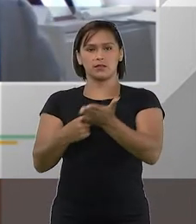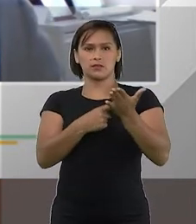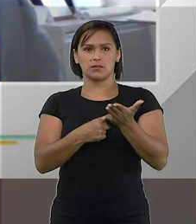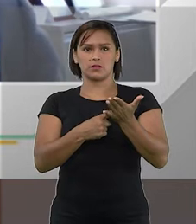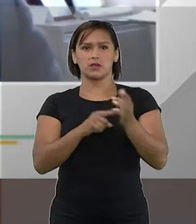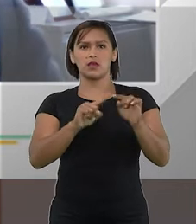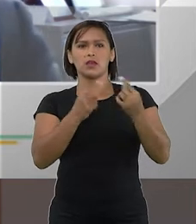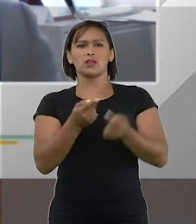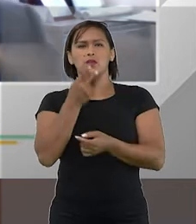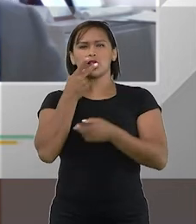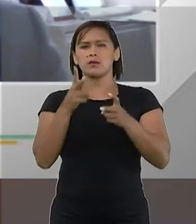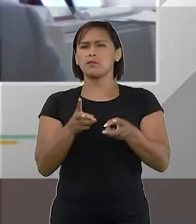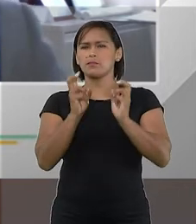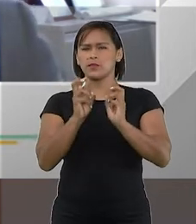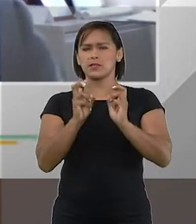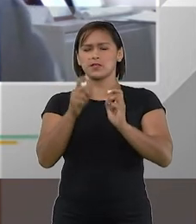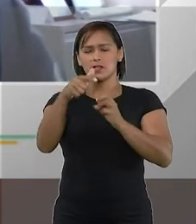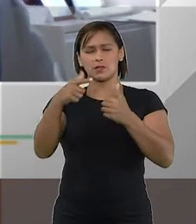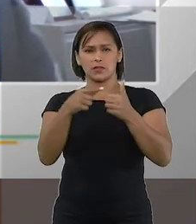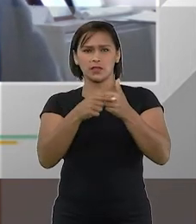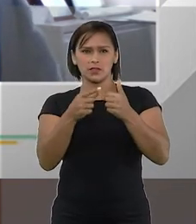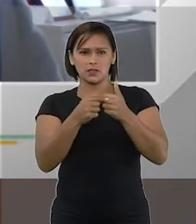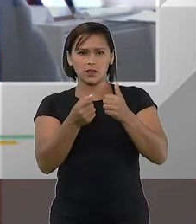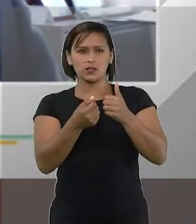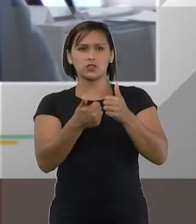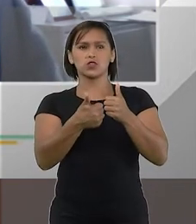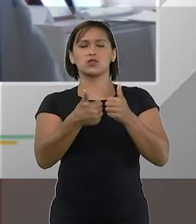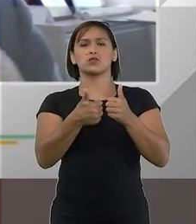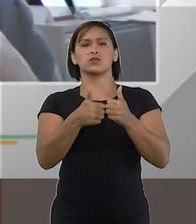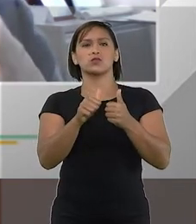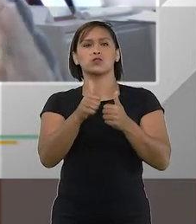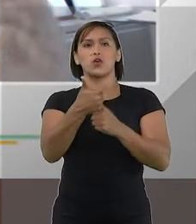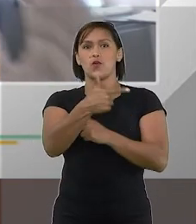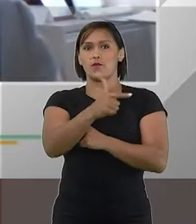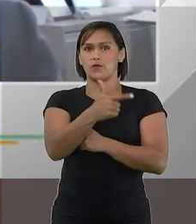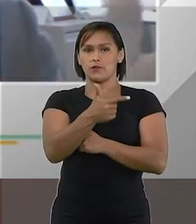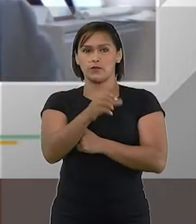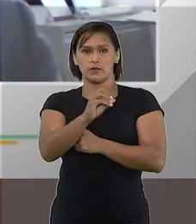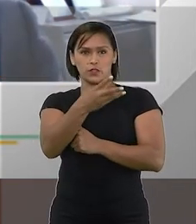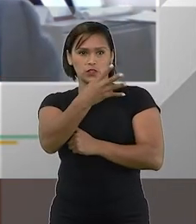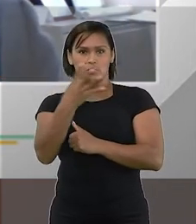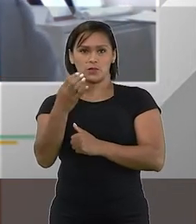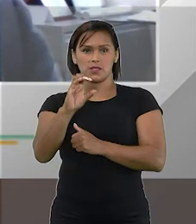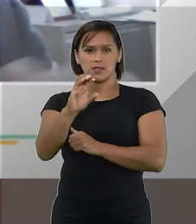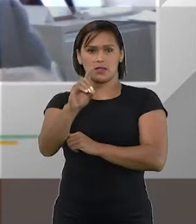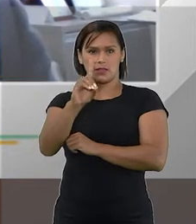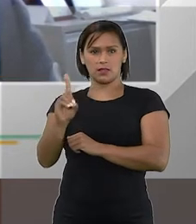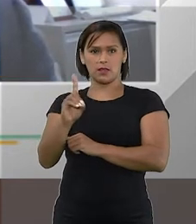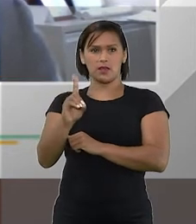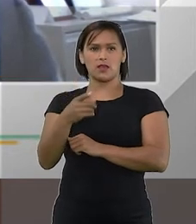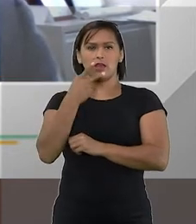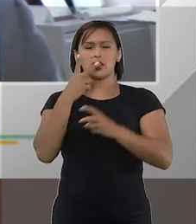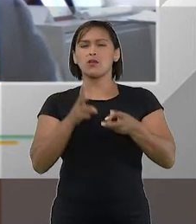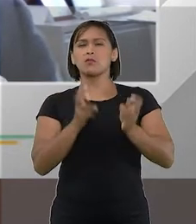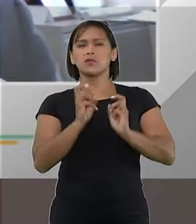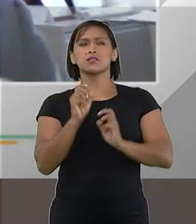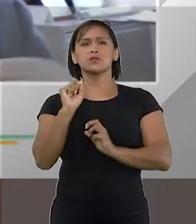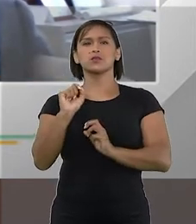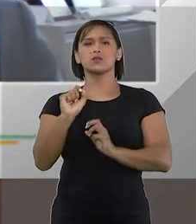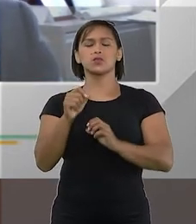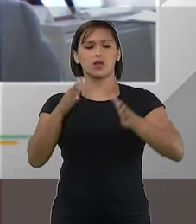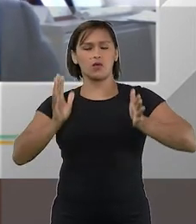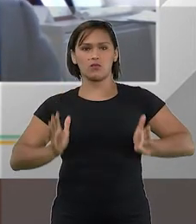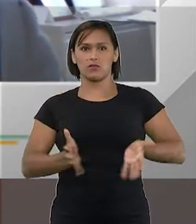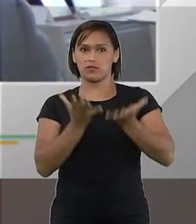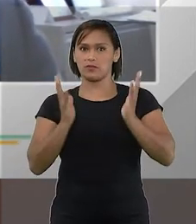acordos. Então, quando a gente observa esses artigos, principalmente o 20B, C e D, nós percebemos